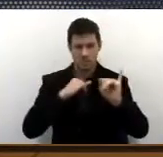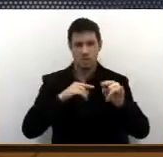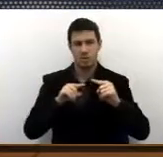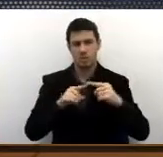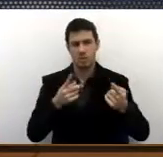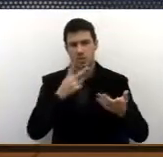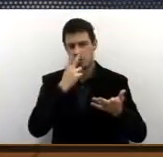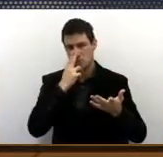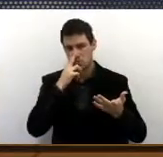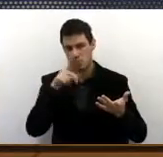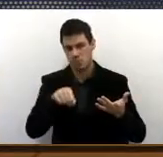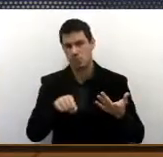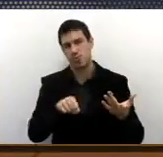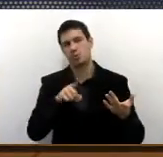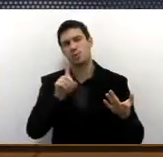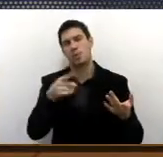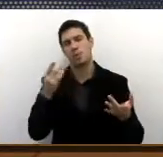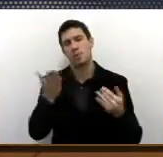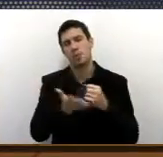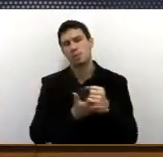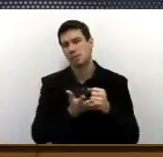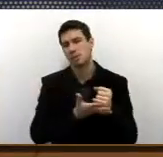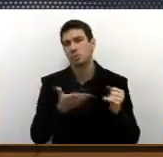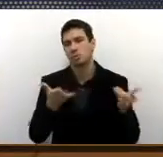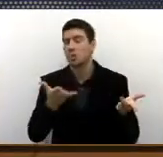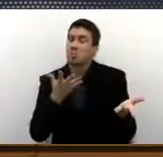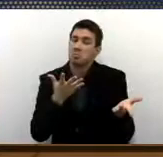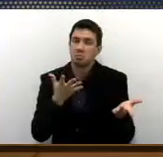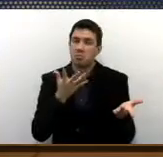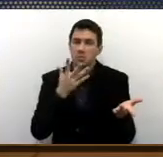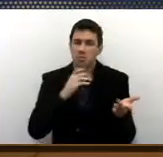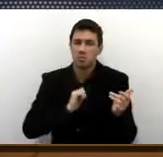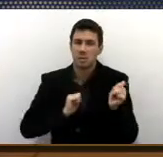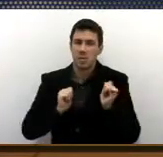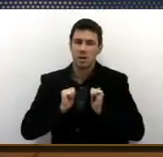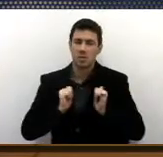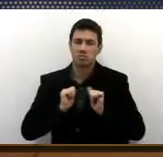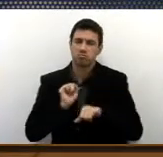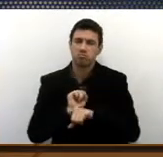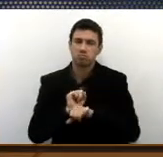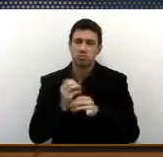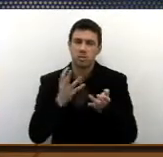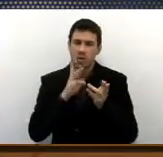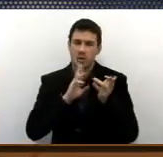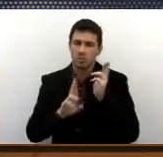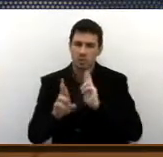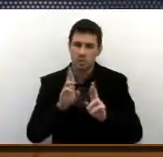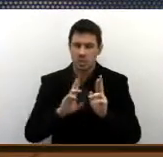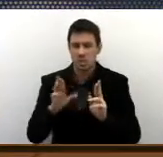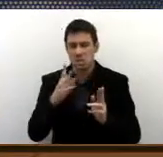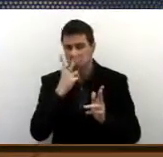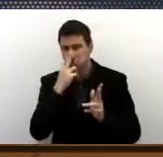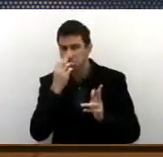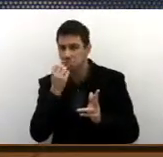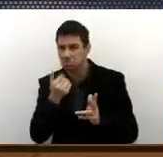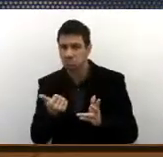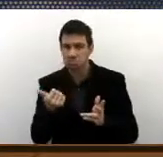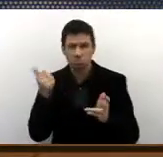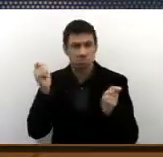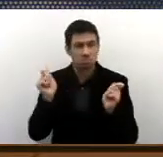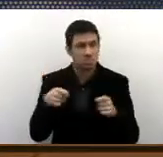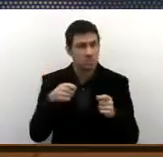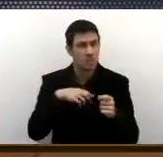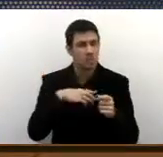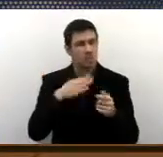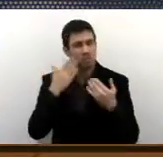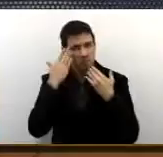eu acho que seria basicamente isso, espero ter correspondido com as informações solicitadas